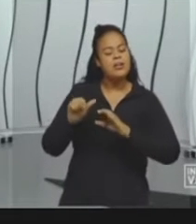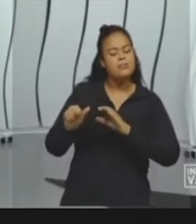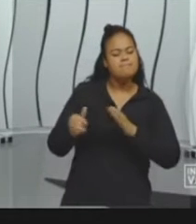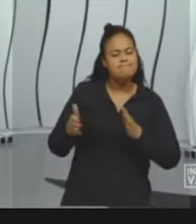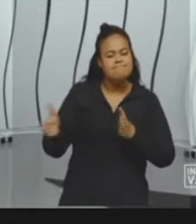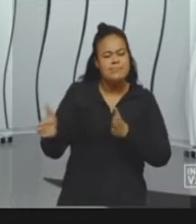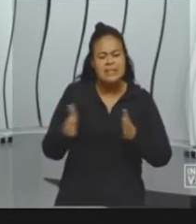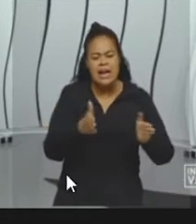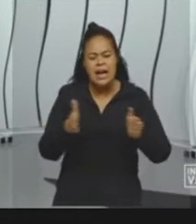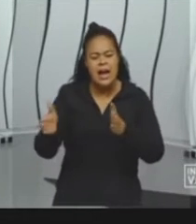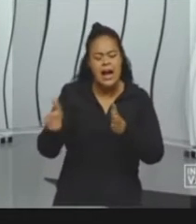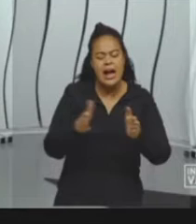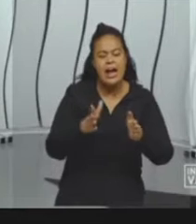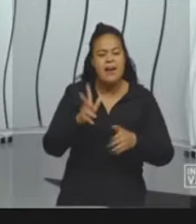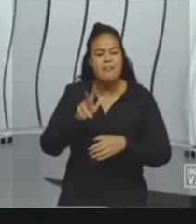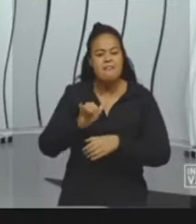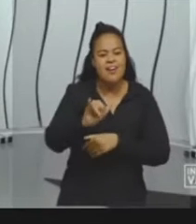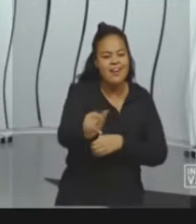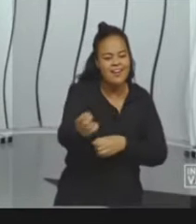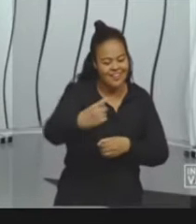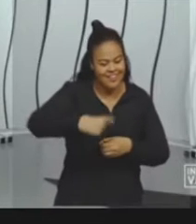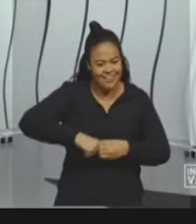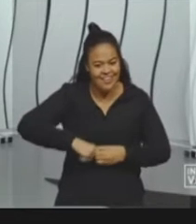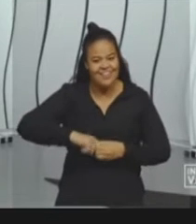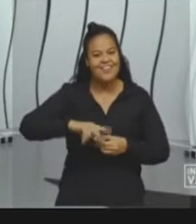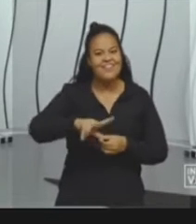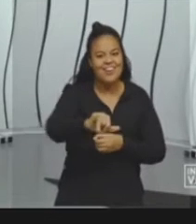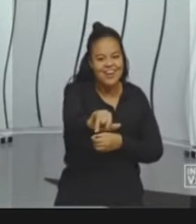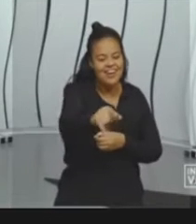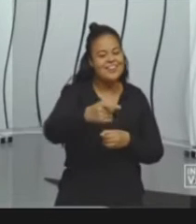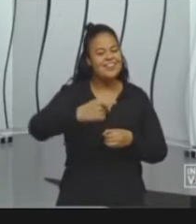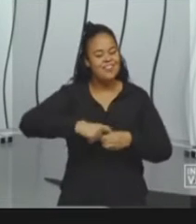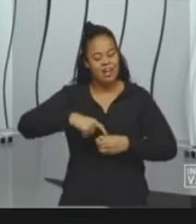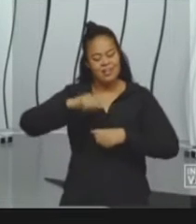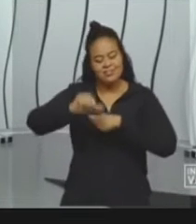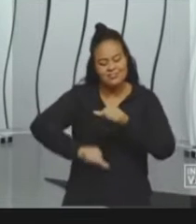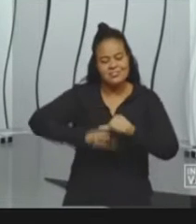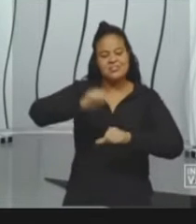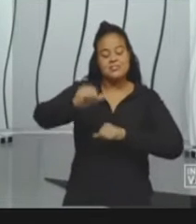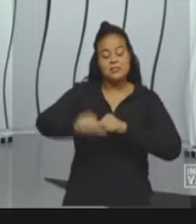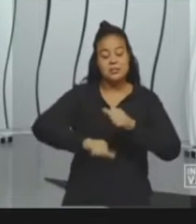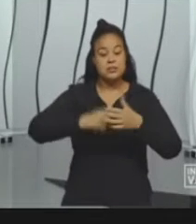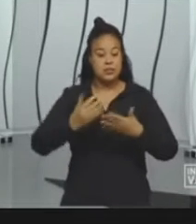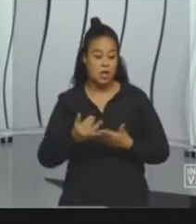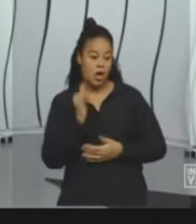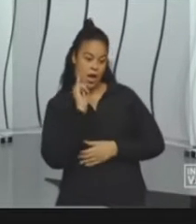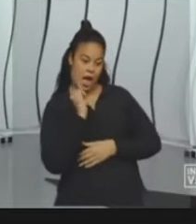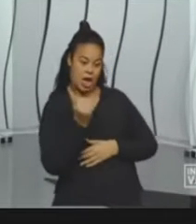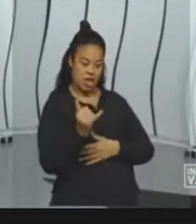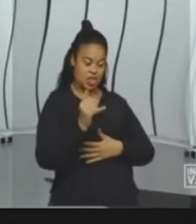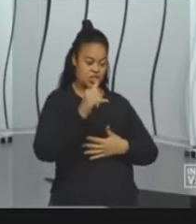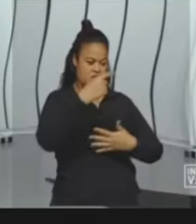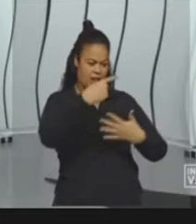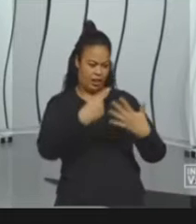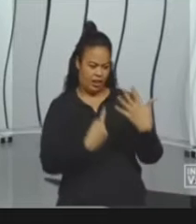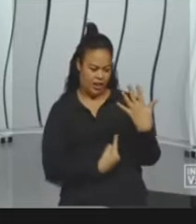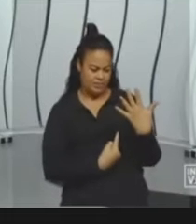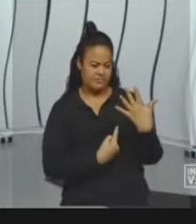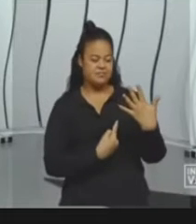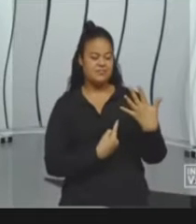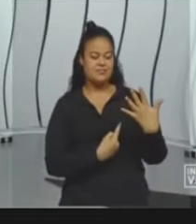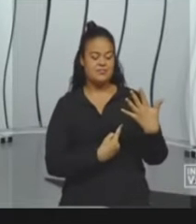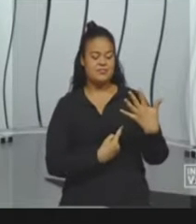que fica indo e voltando para o mesmo lugar. Então, quando a gente fala em energia renovável, nós estamos falando de uma energia que é